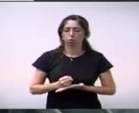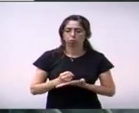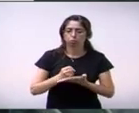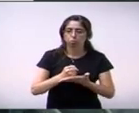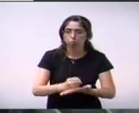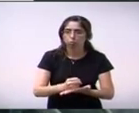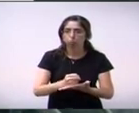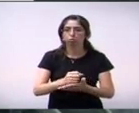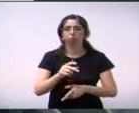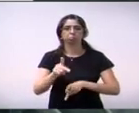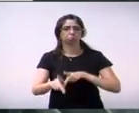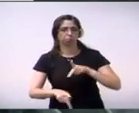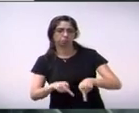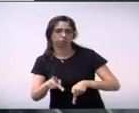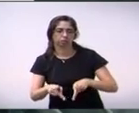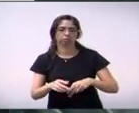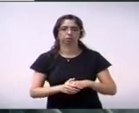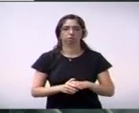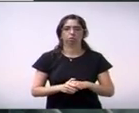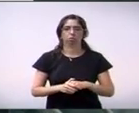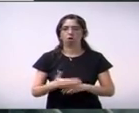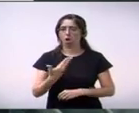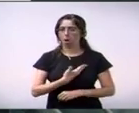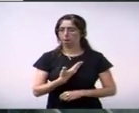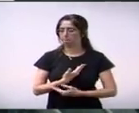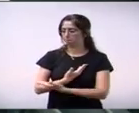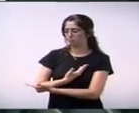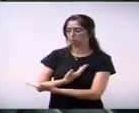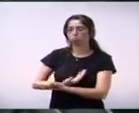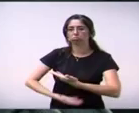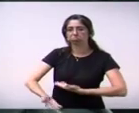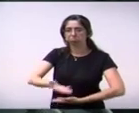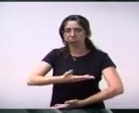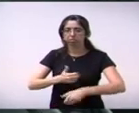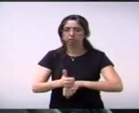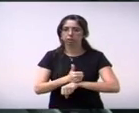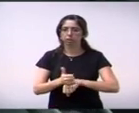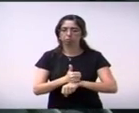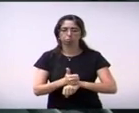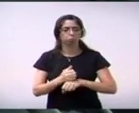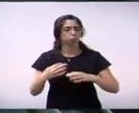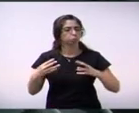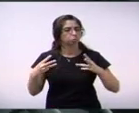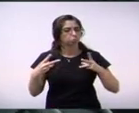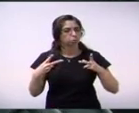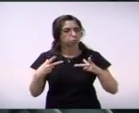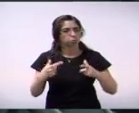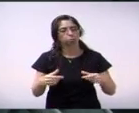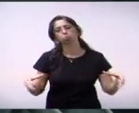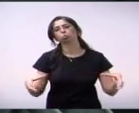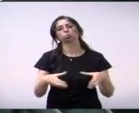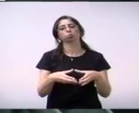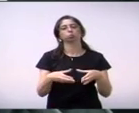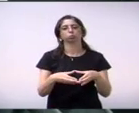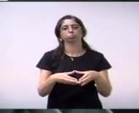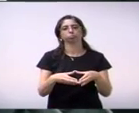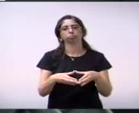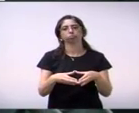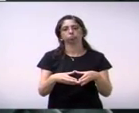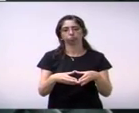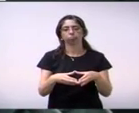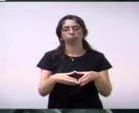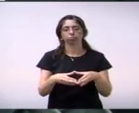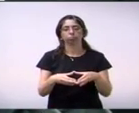diretamente ou indiretamente para o bem-estar físico e mental da coletividade paulinense.